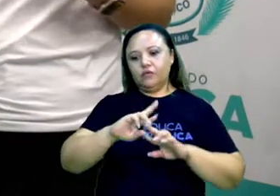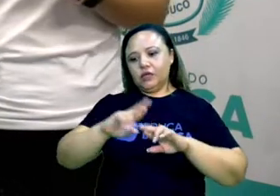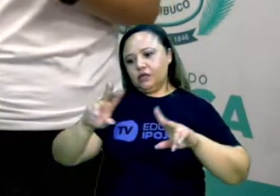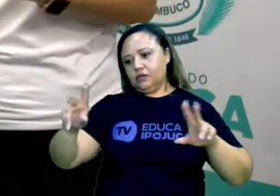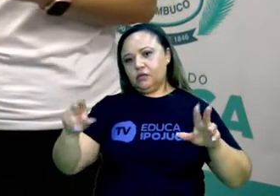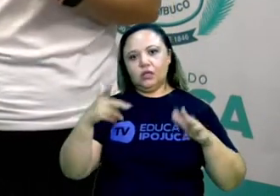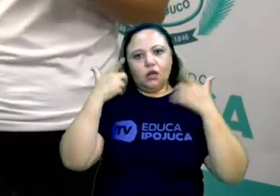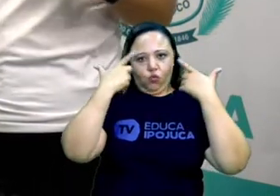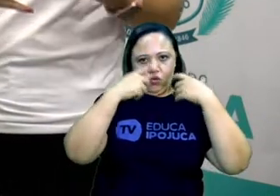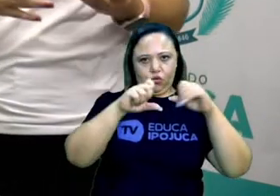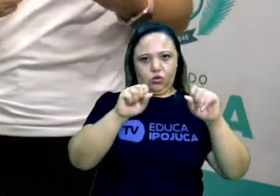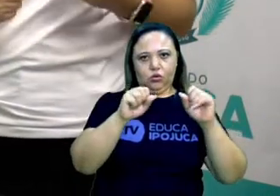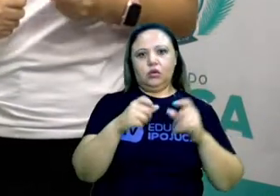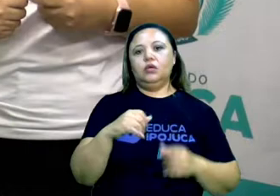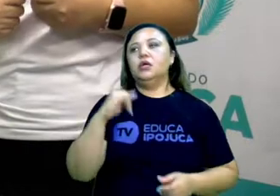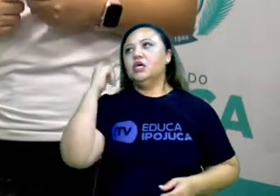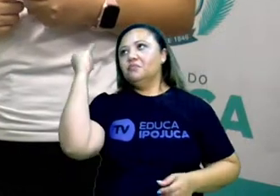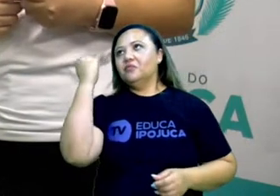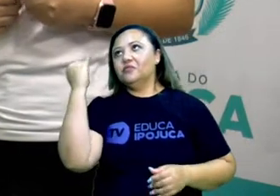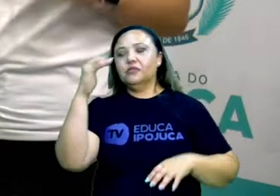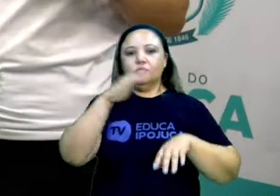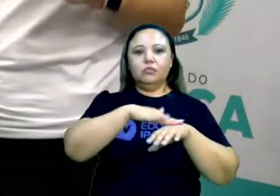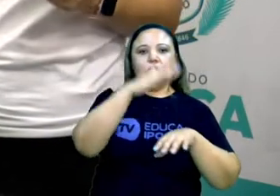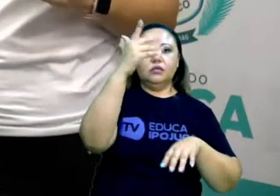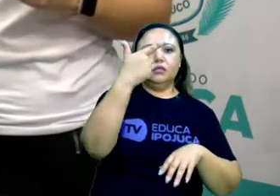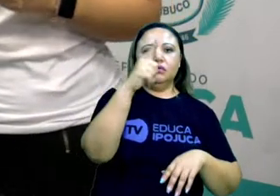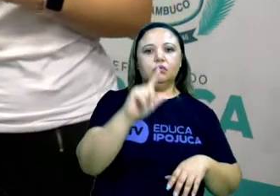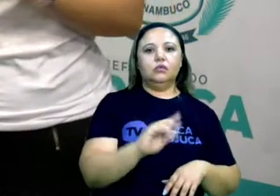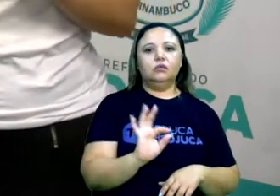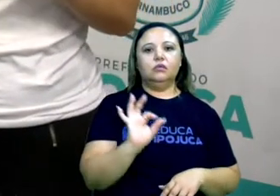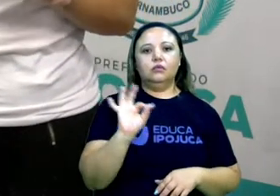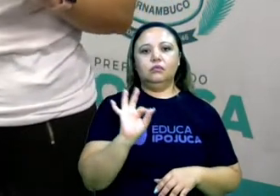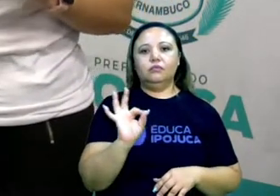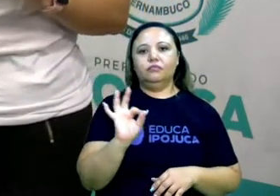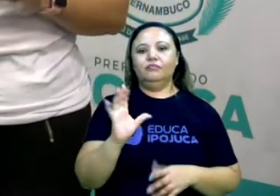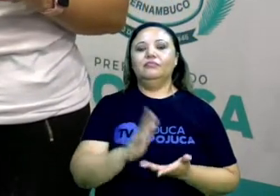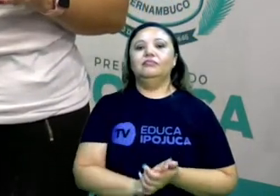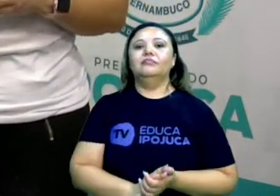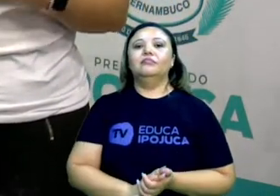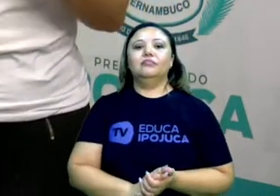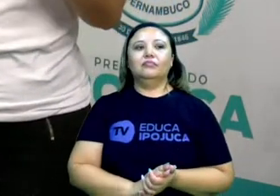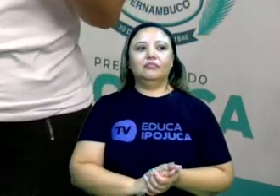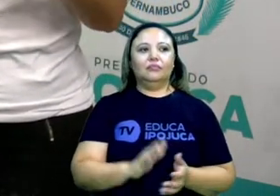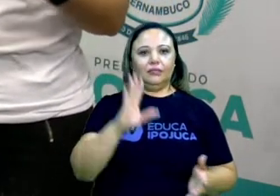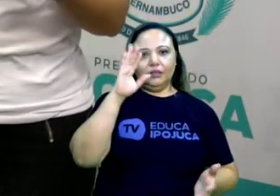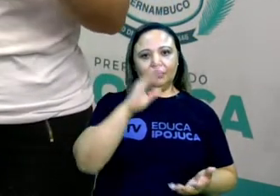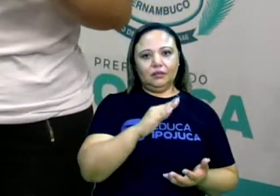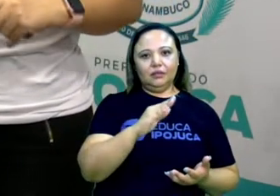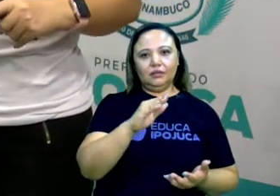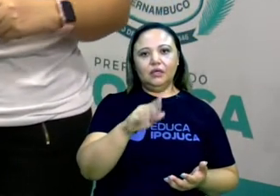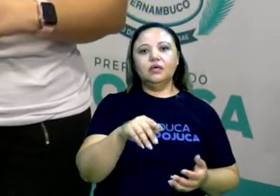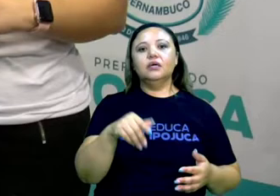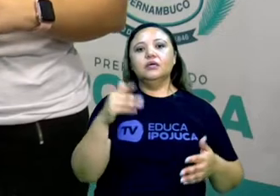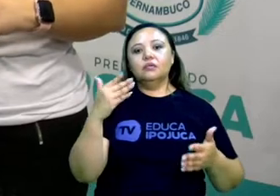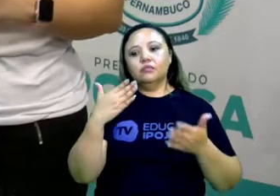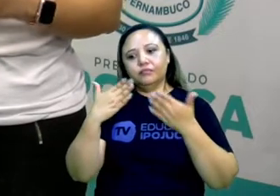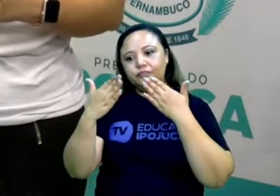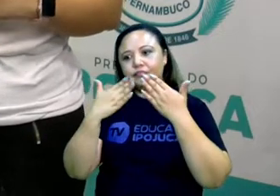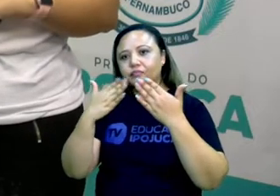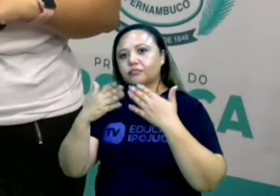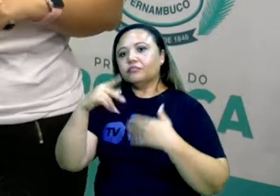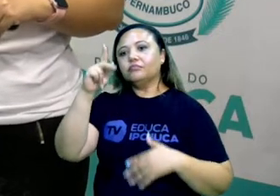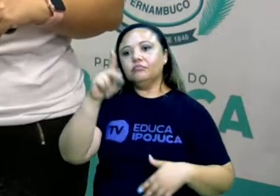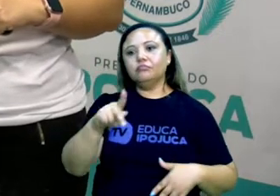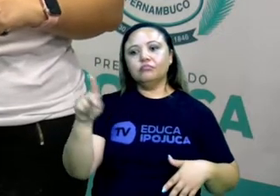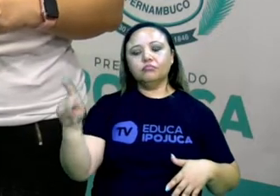linguística mais importante do que a outra. Eu espero que vocês tenham chegado a essa conclusão. Debatam também com o seu professor